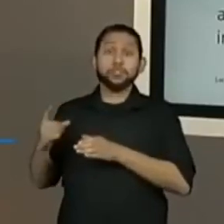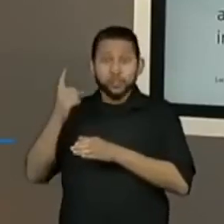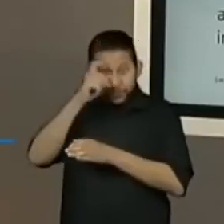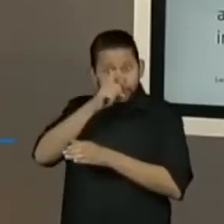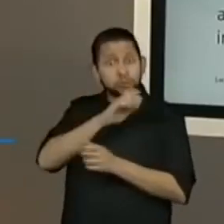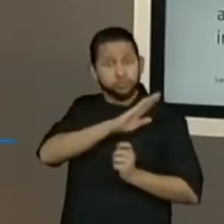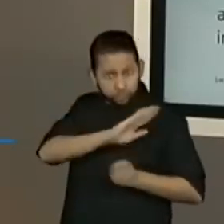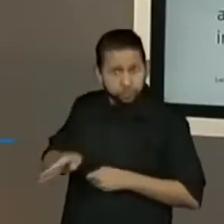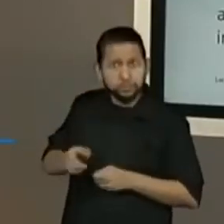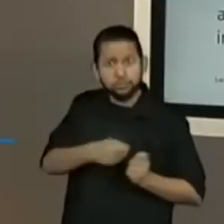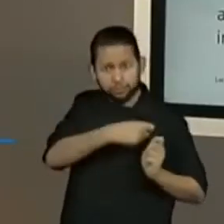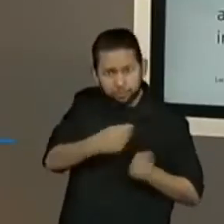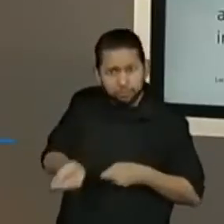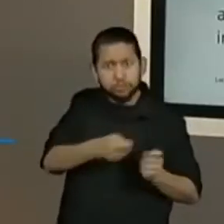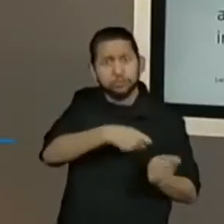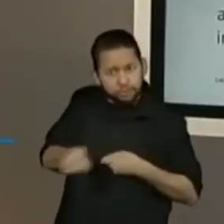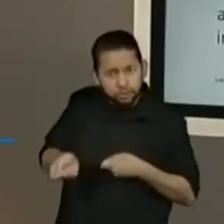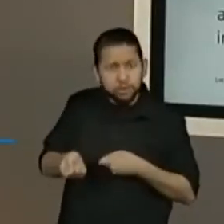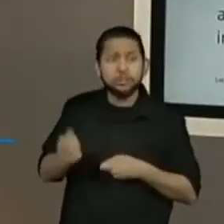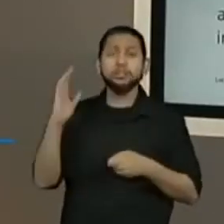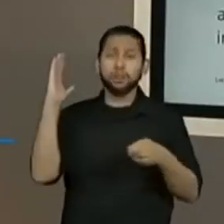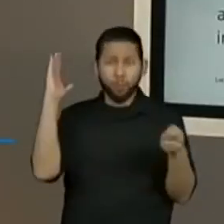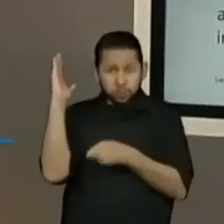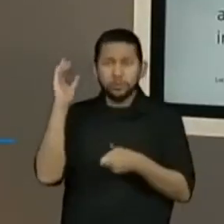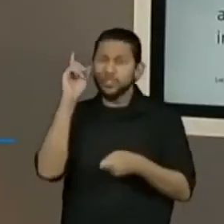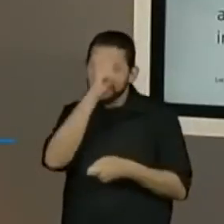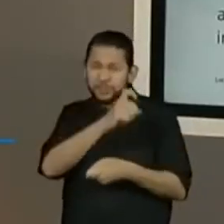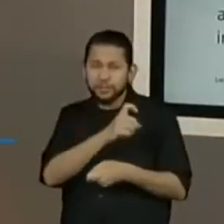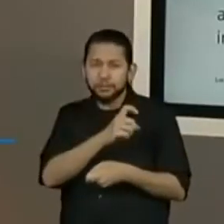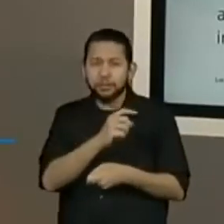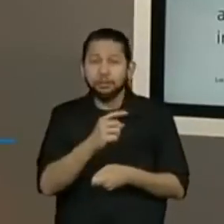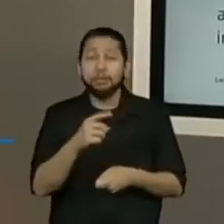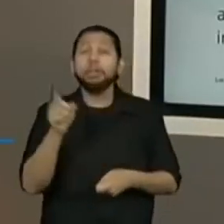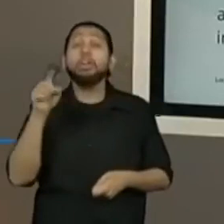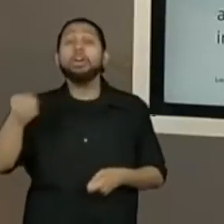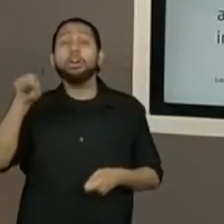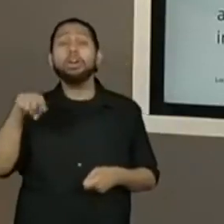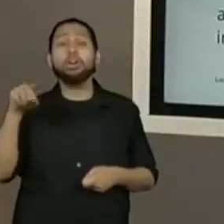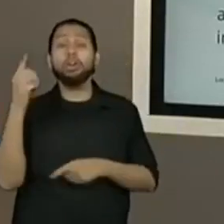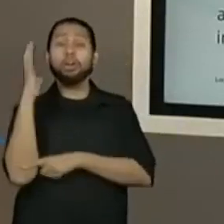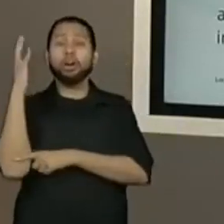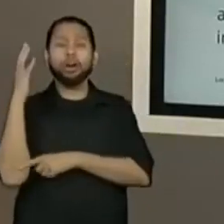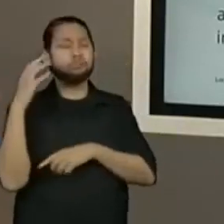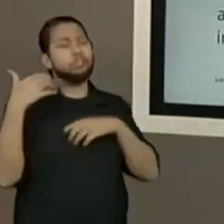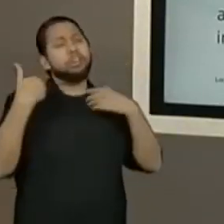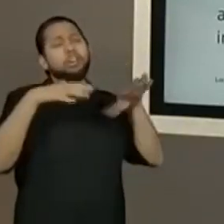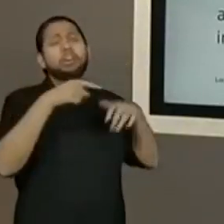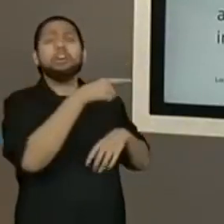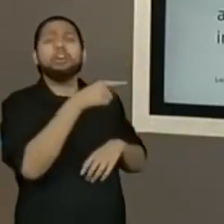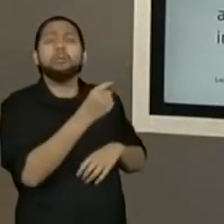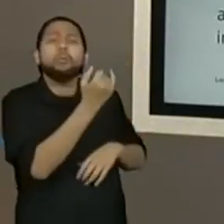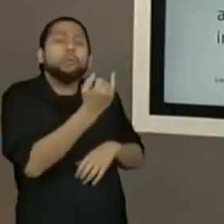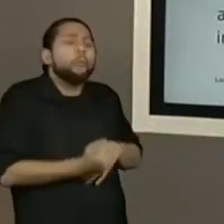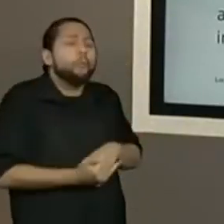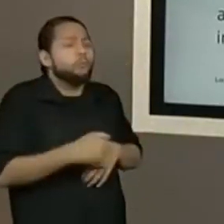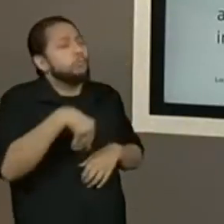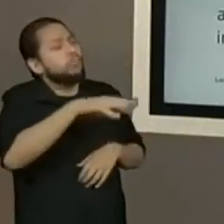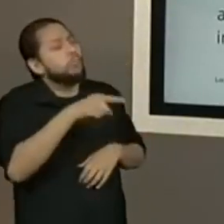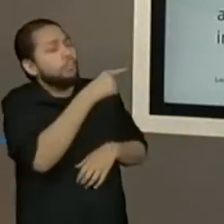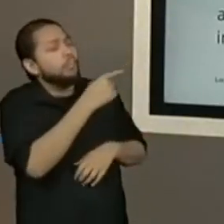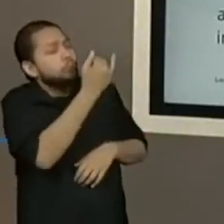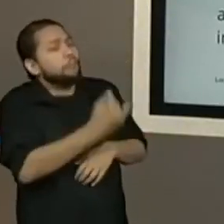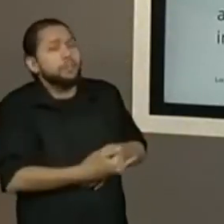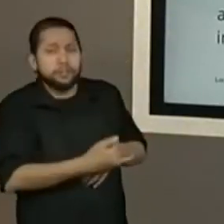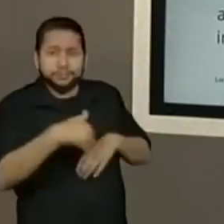pegou e falou, vai lá naquela que tem o caule mais fino. E aí ele foi, pegou e fez o seu cabo. Logo,